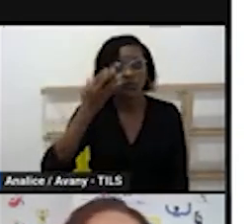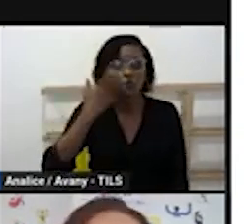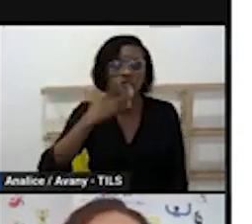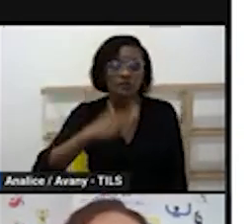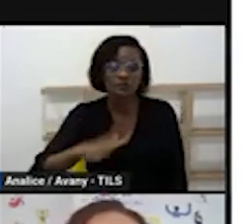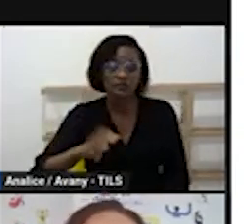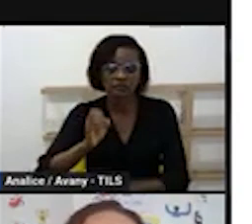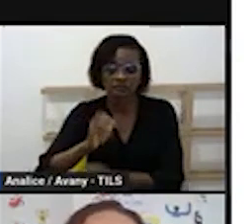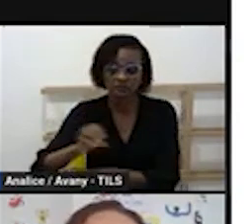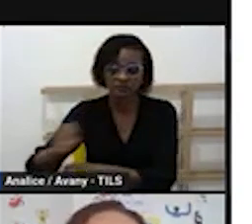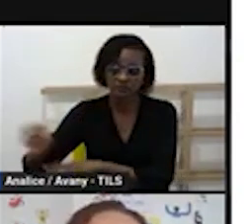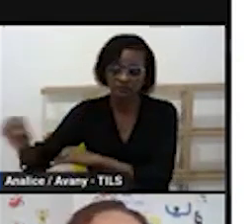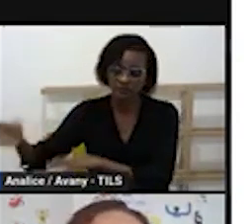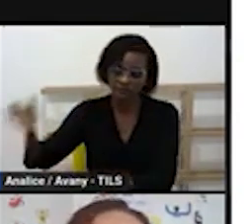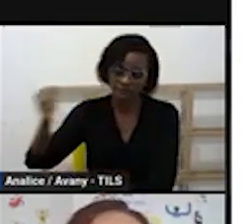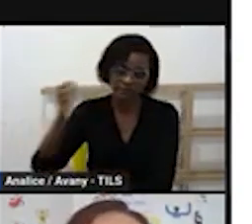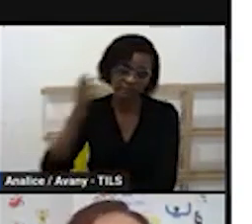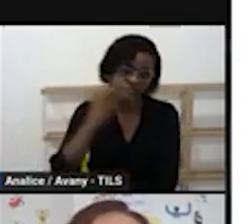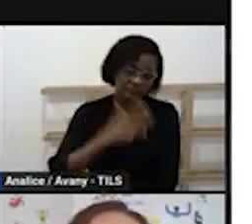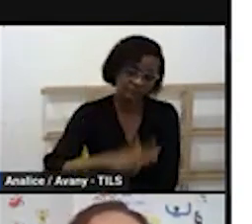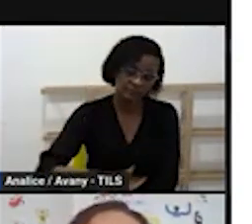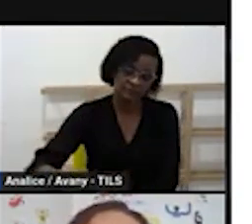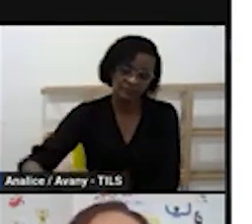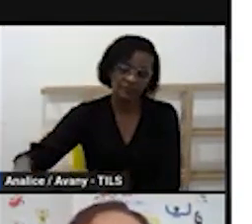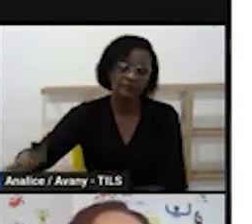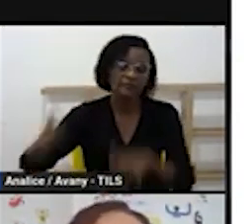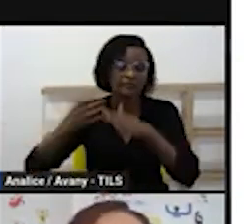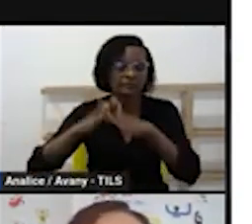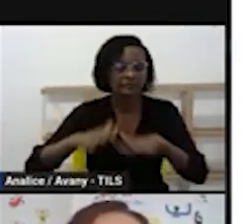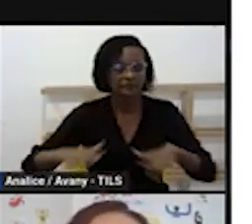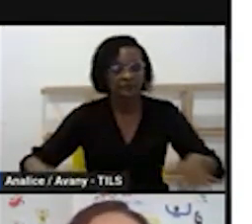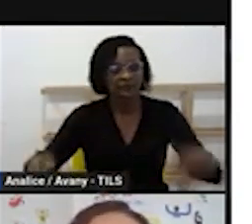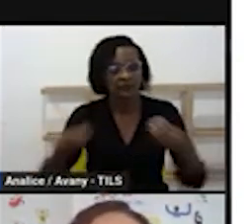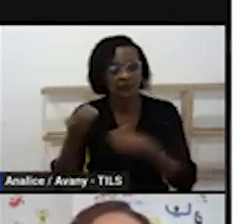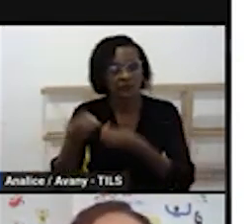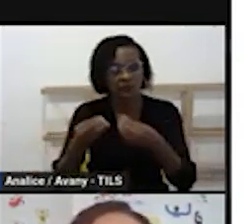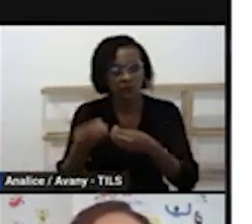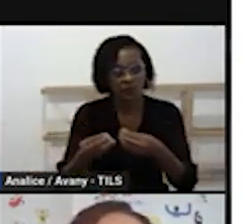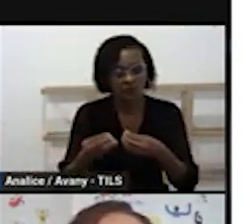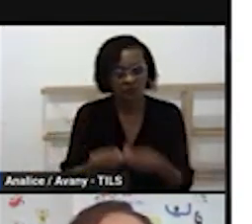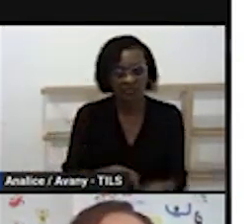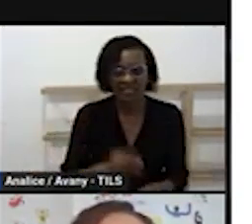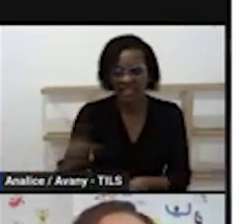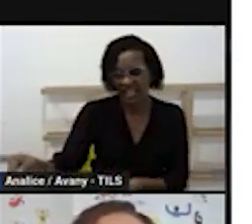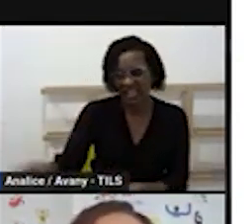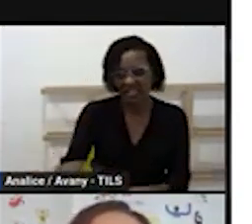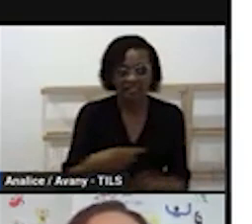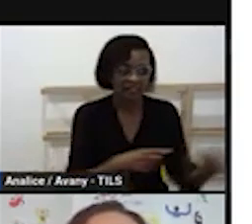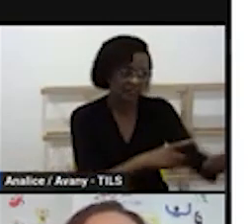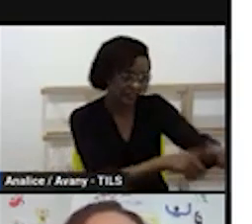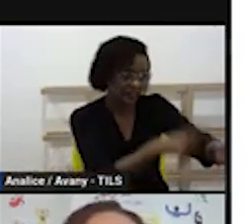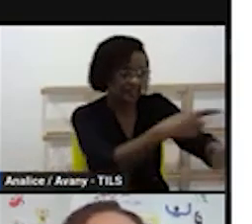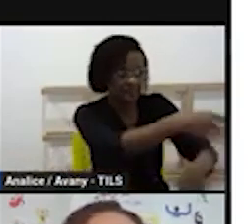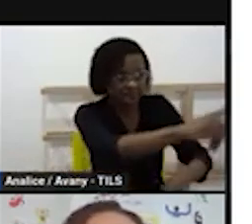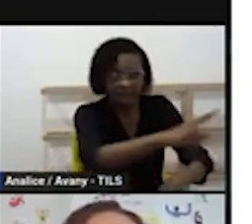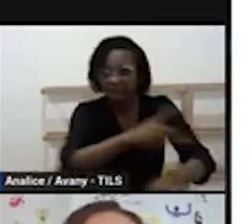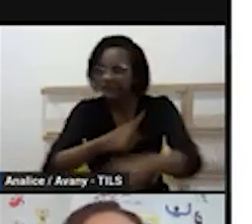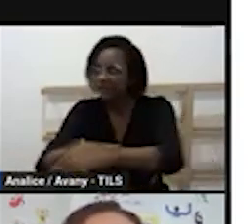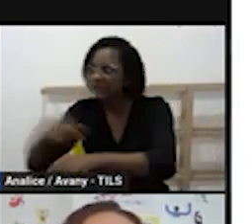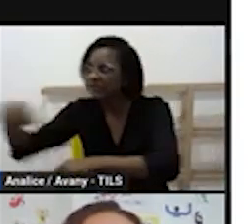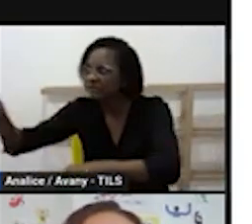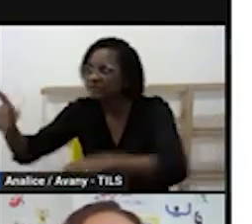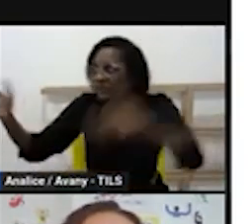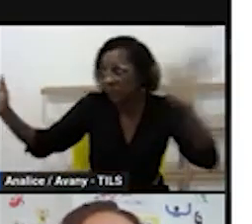integral então a gente não vai pensar só nessa distribuição de carga horária de horário de de